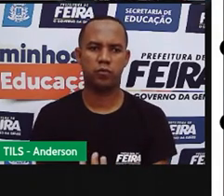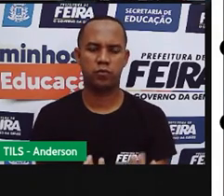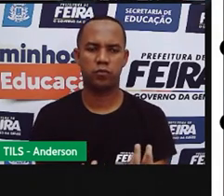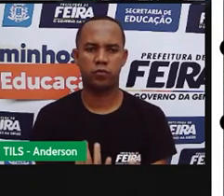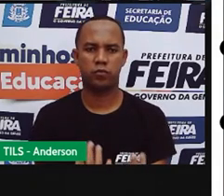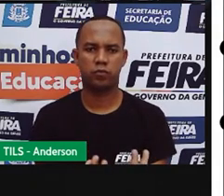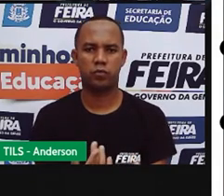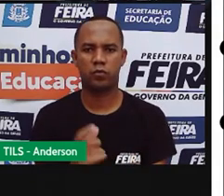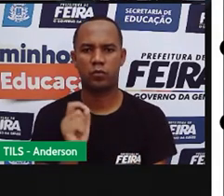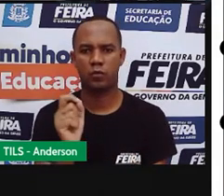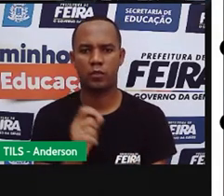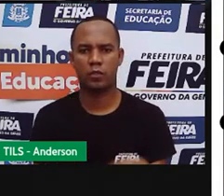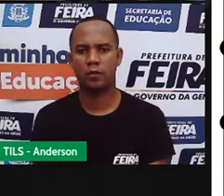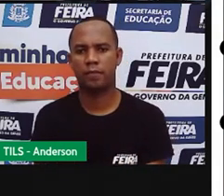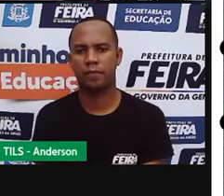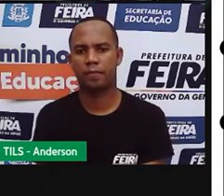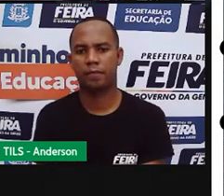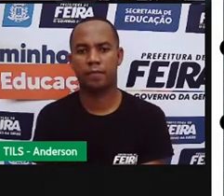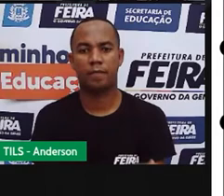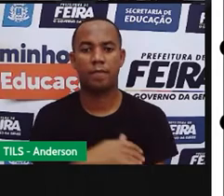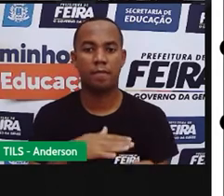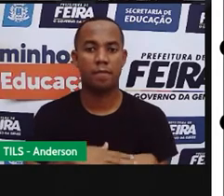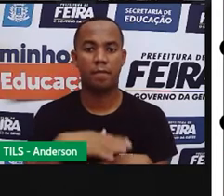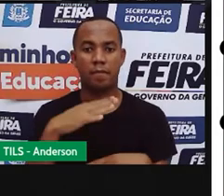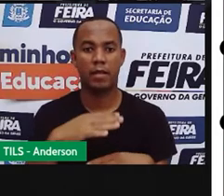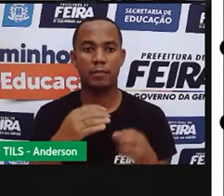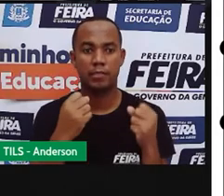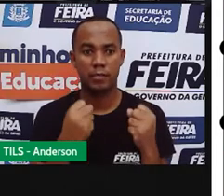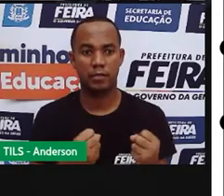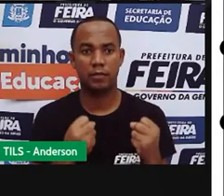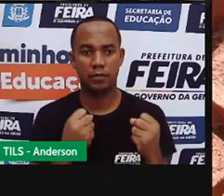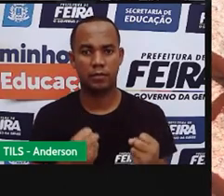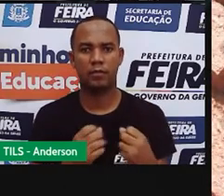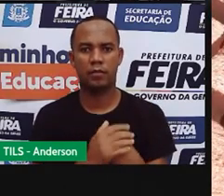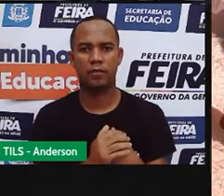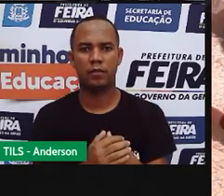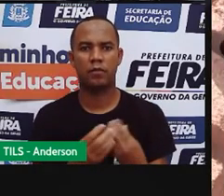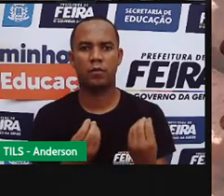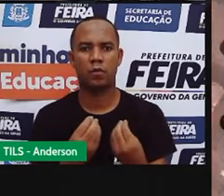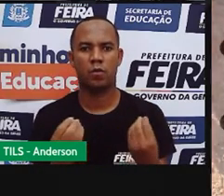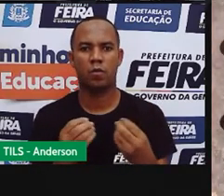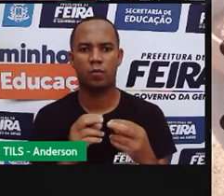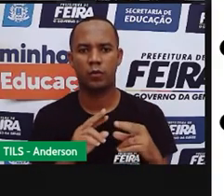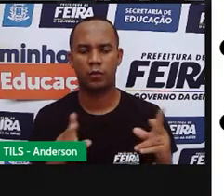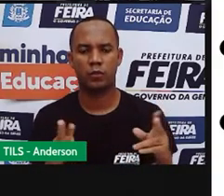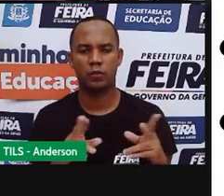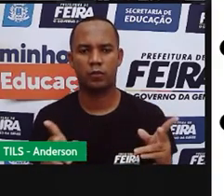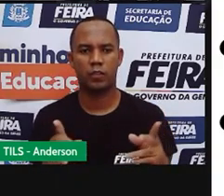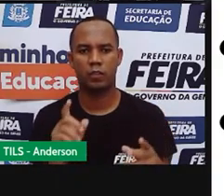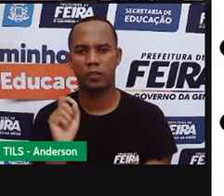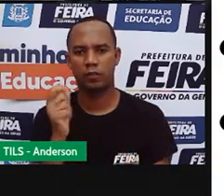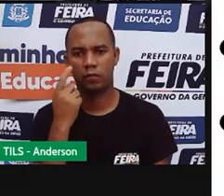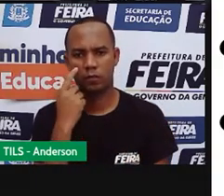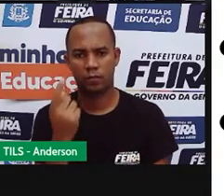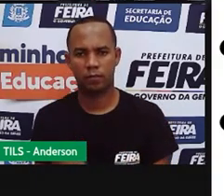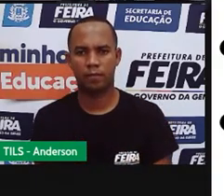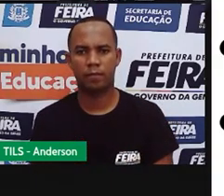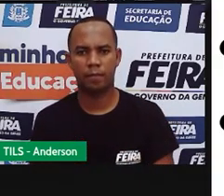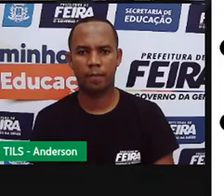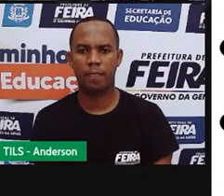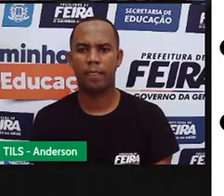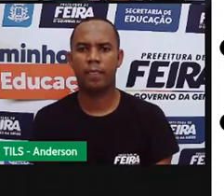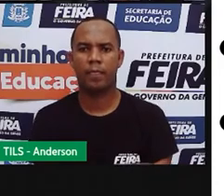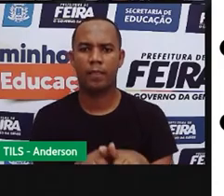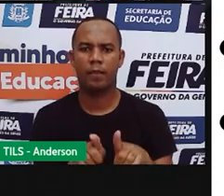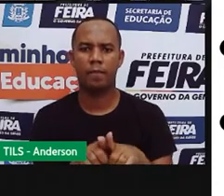ele é assado esse tipo de tijolo ele é mais resistente a unidade diferente do tijolo de agosto e também